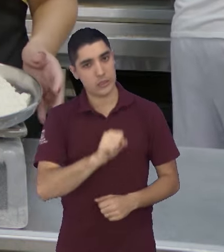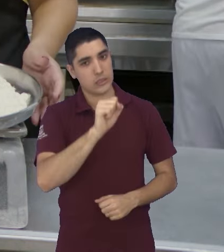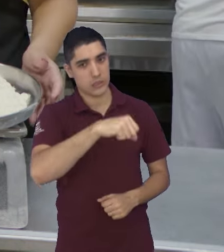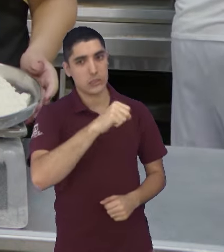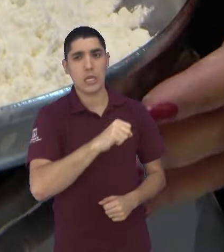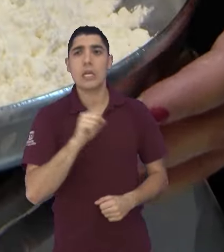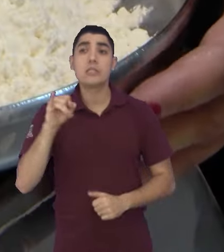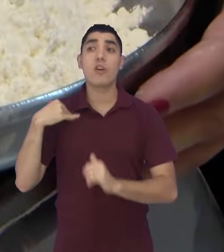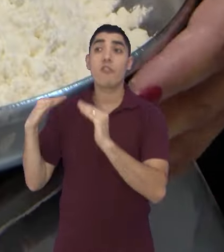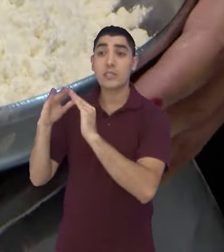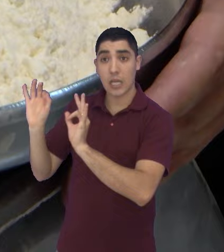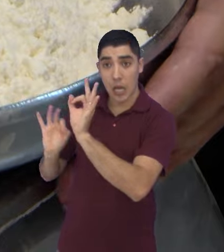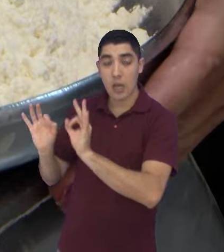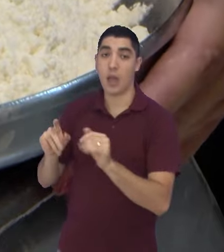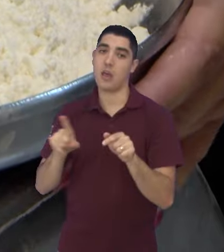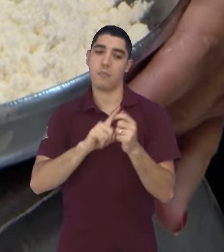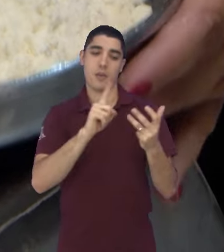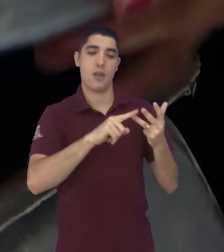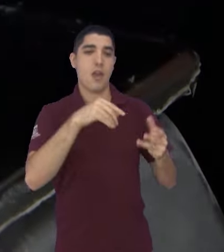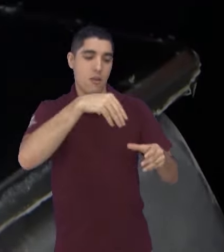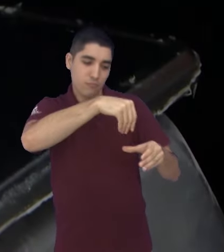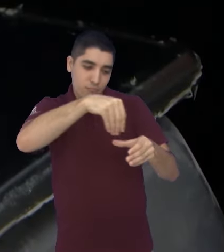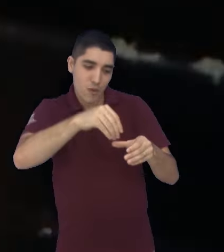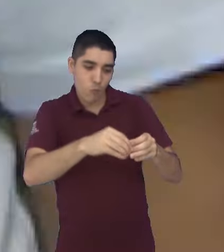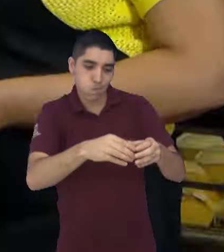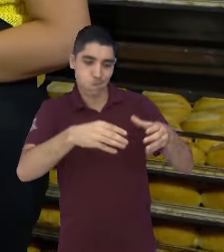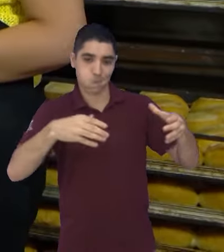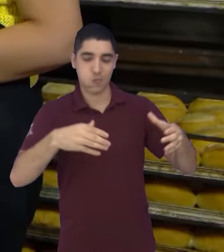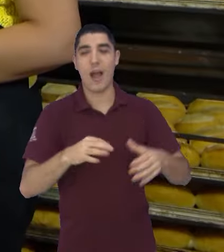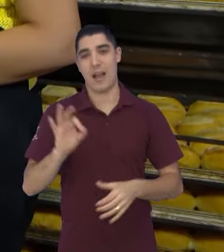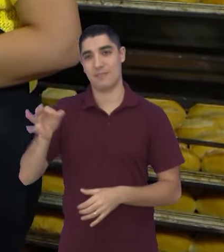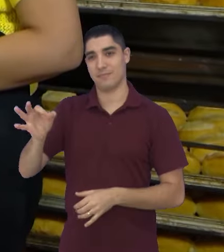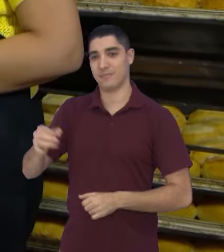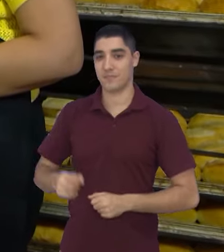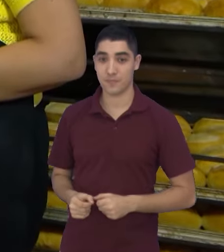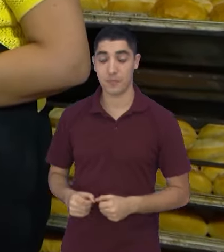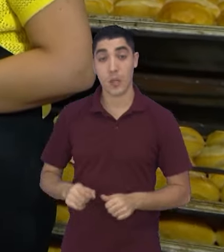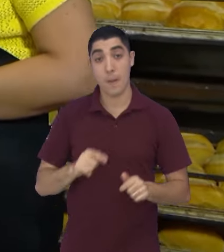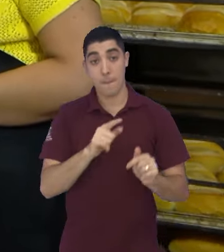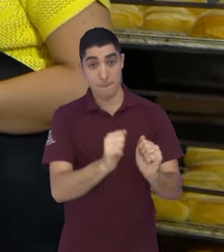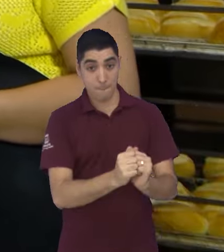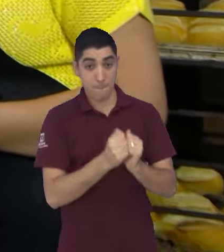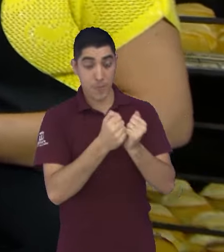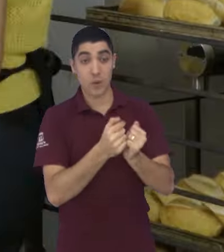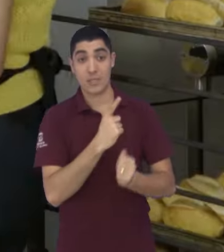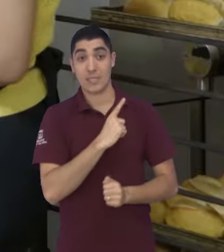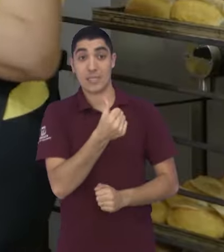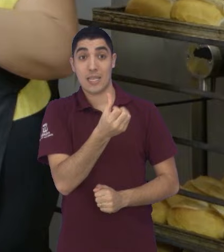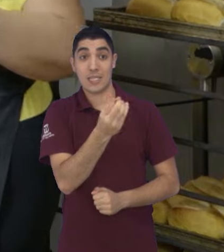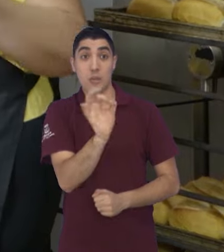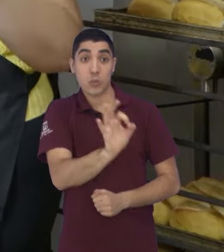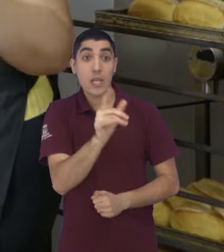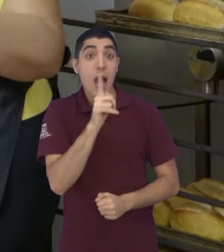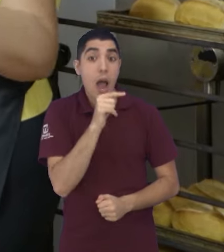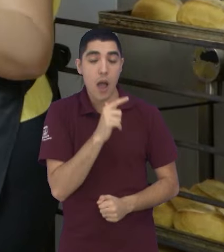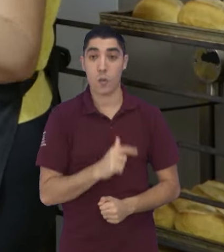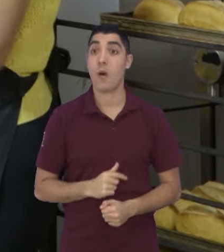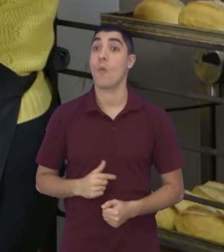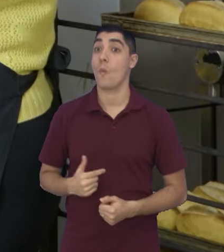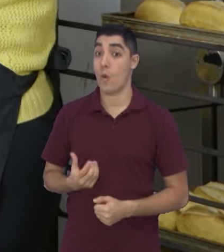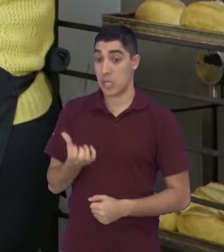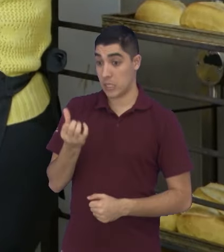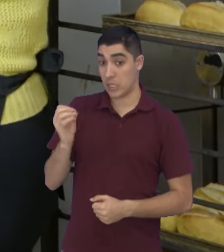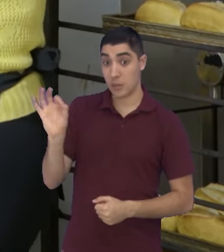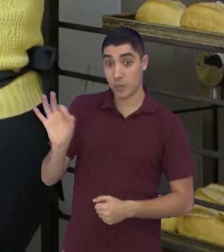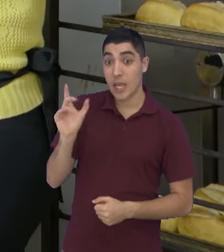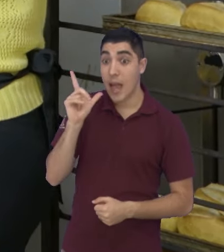fermento, né? E o fermento, daqui a pouquinho, depois que a gente bater. O pão francês, ele vai 60% de água. Então agora, 60%